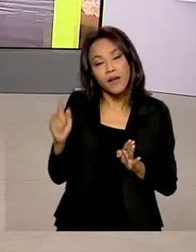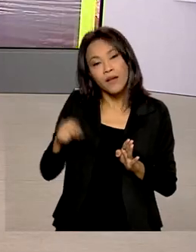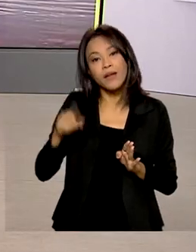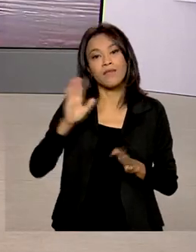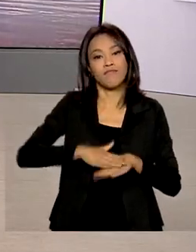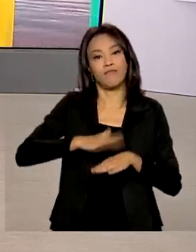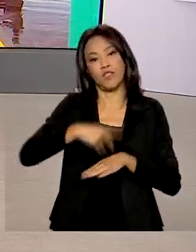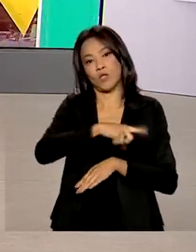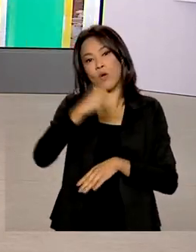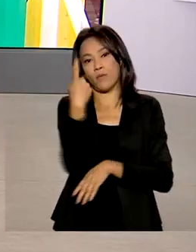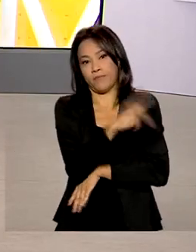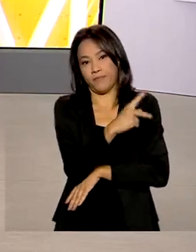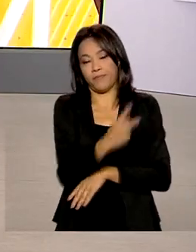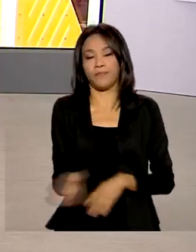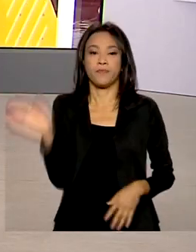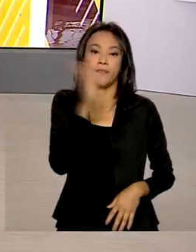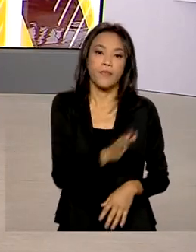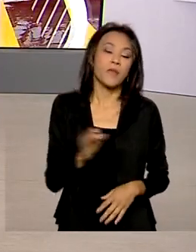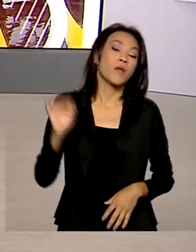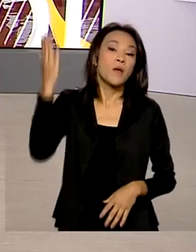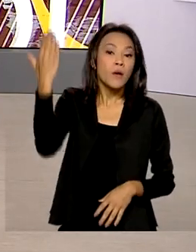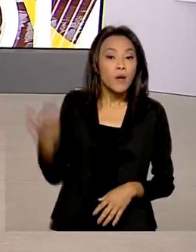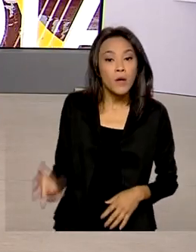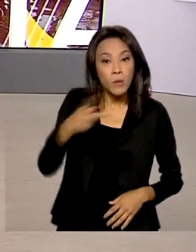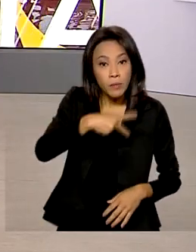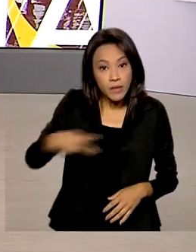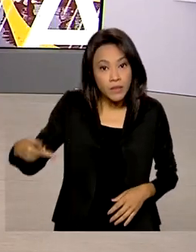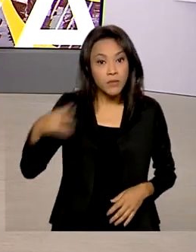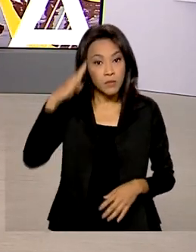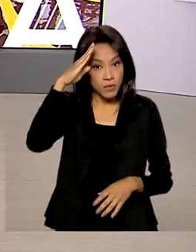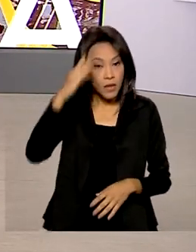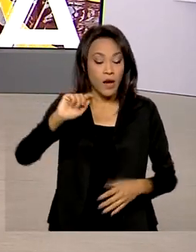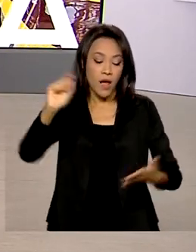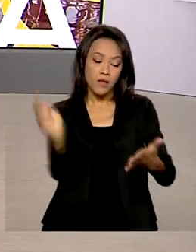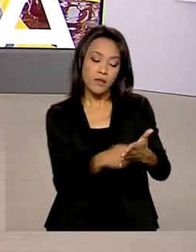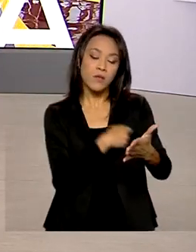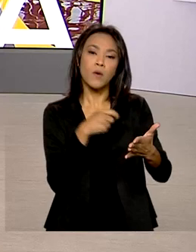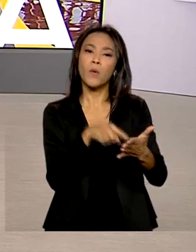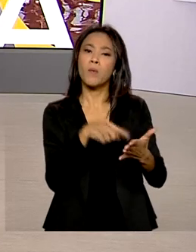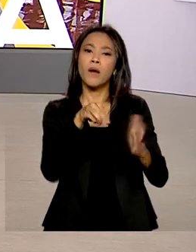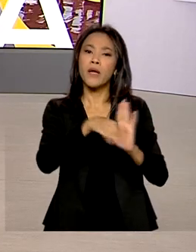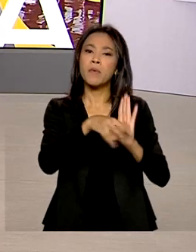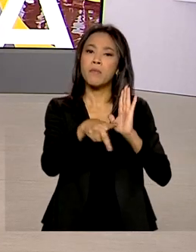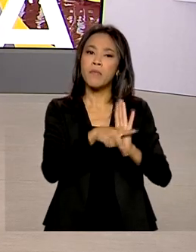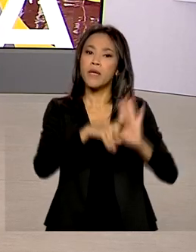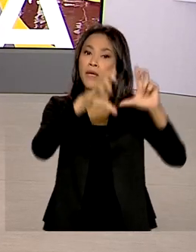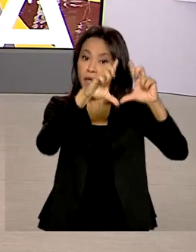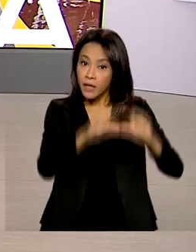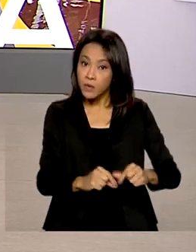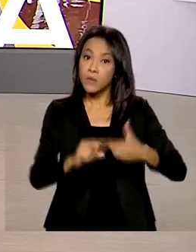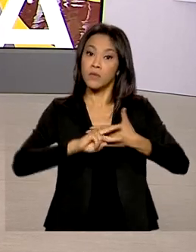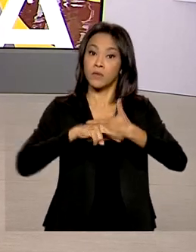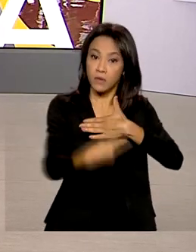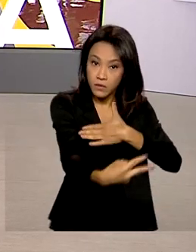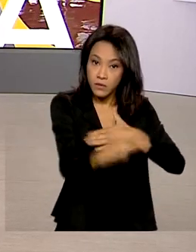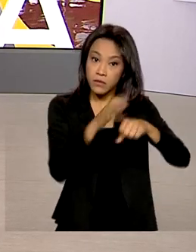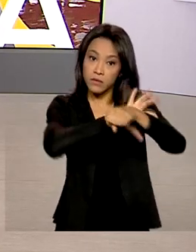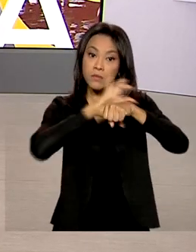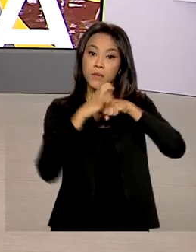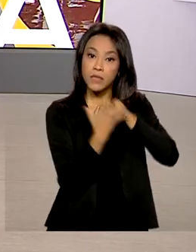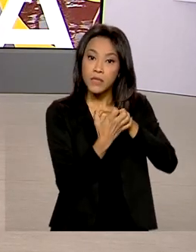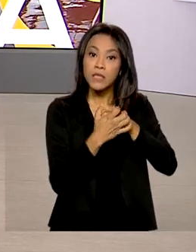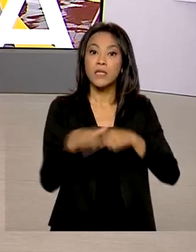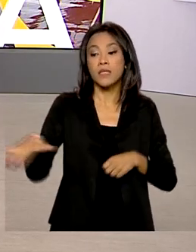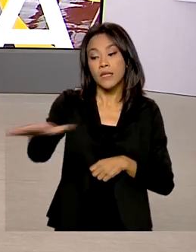O presidente Jair Bolsonaro assinou uma medida provisória que altera a lei que reduz os efeitos da pandemia de Covid-19 nos